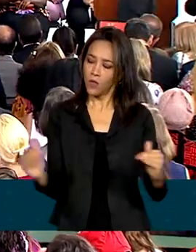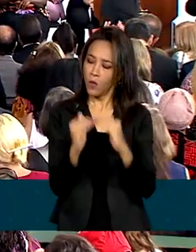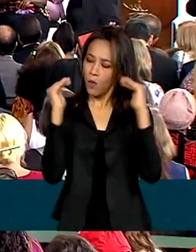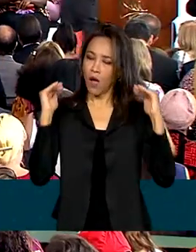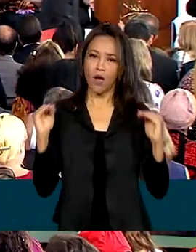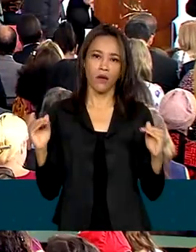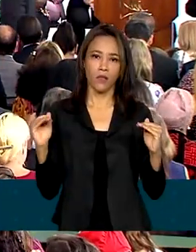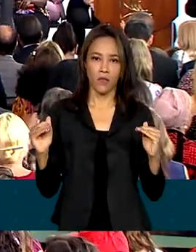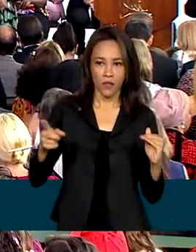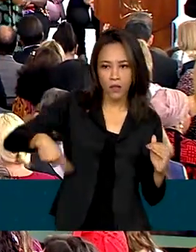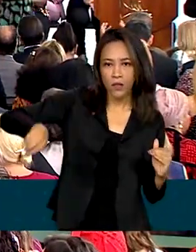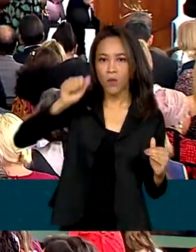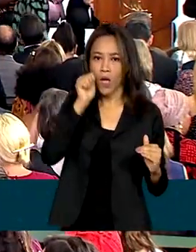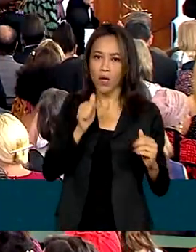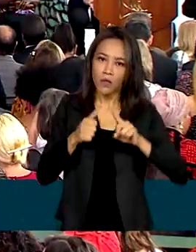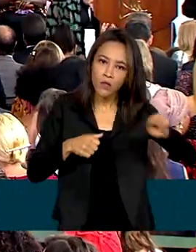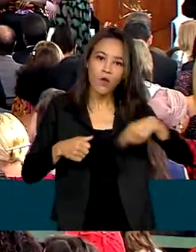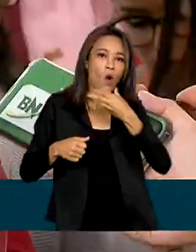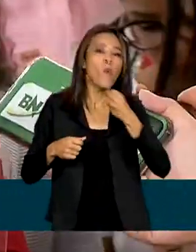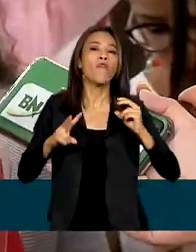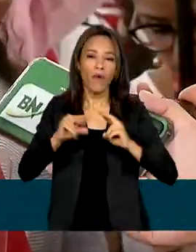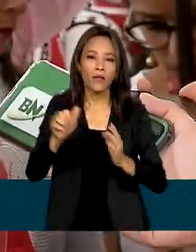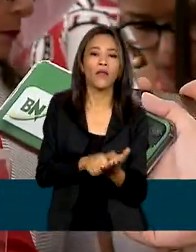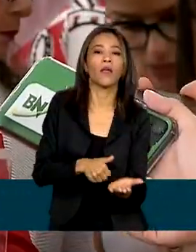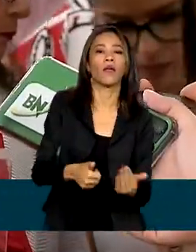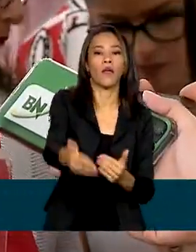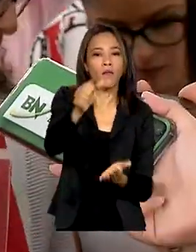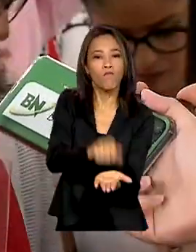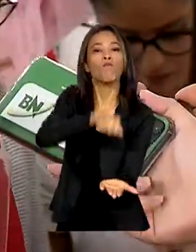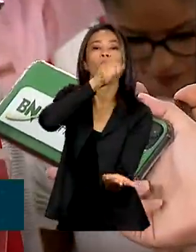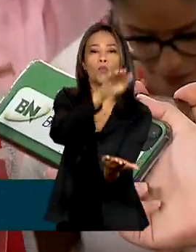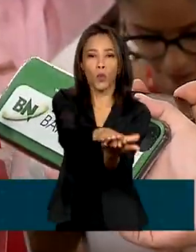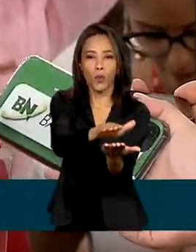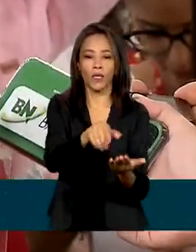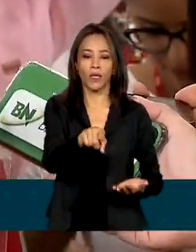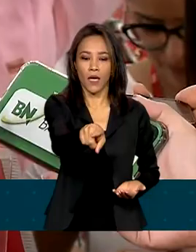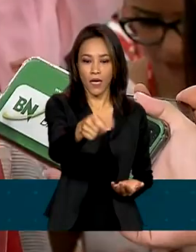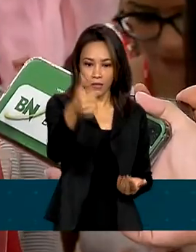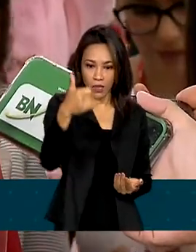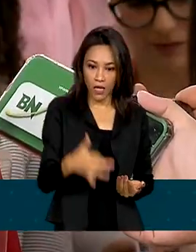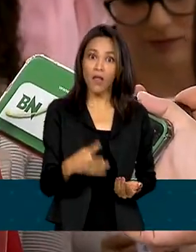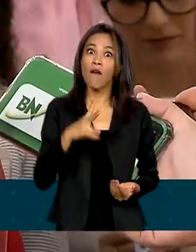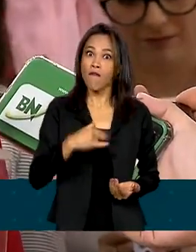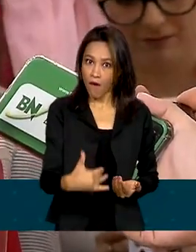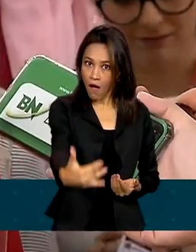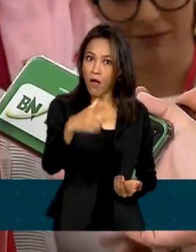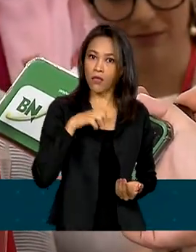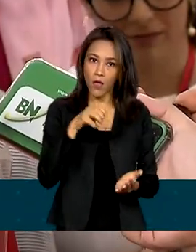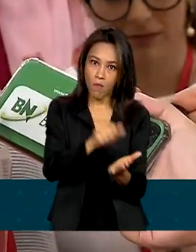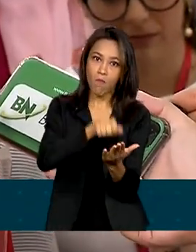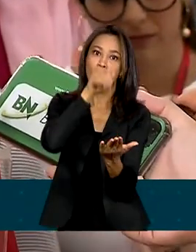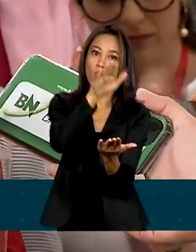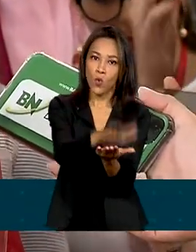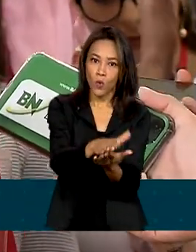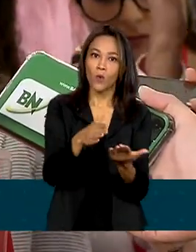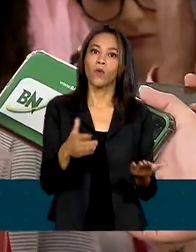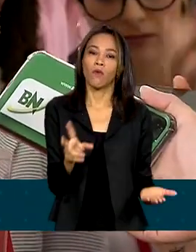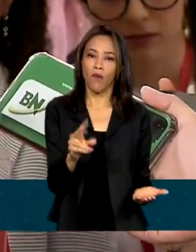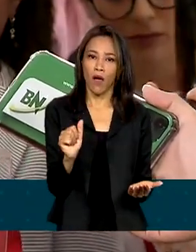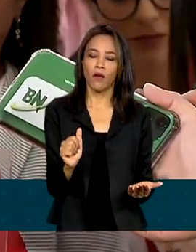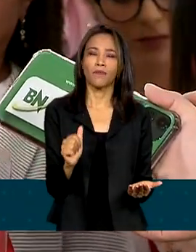iguais, seja multado por isso. Vai ter multa pesada, além de tudo, vai ser obrigada a ter,